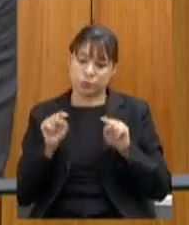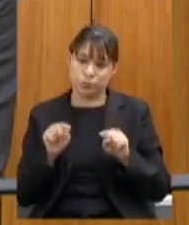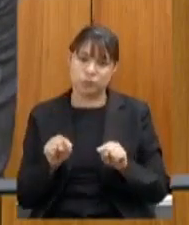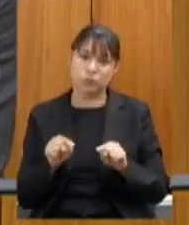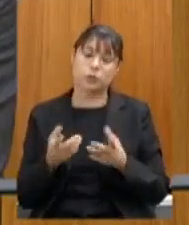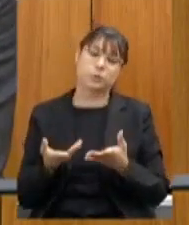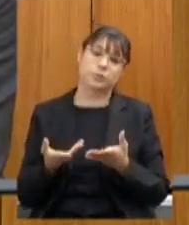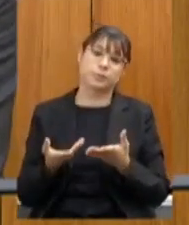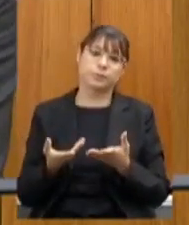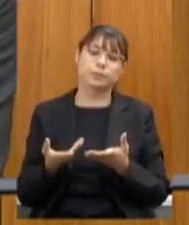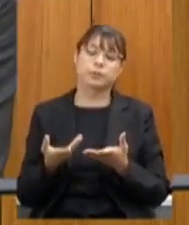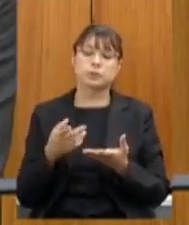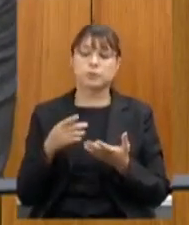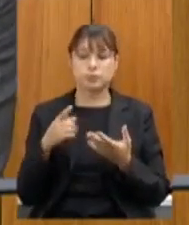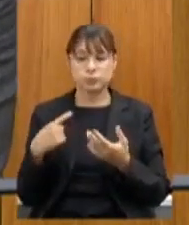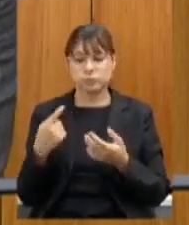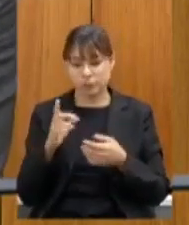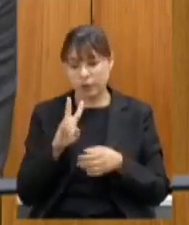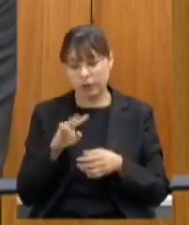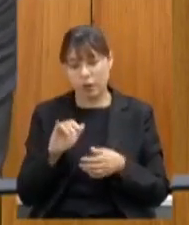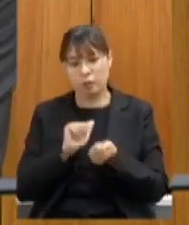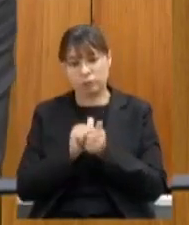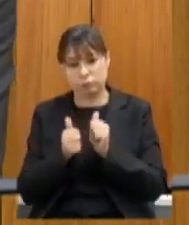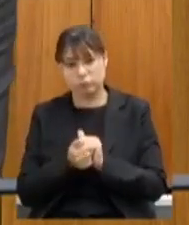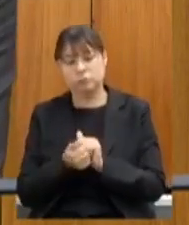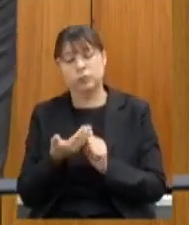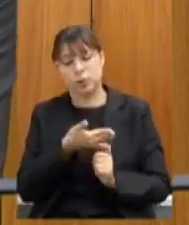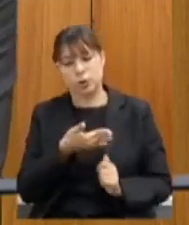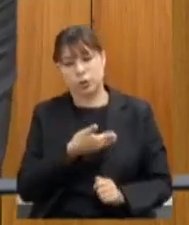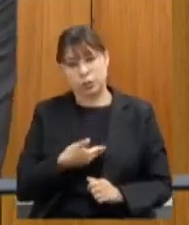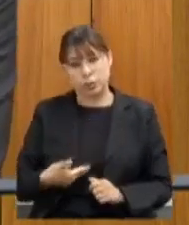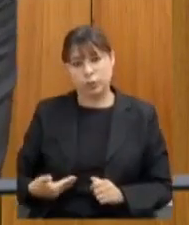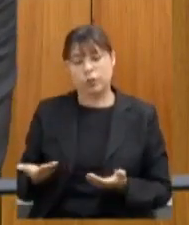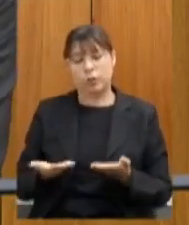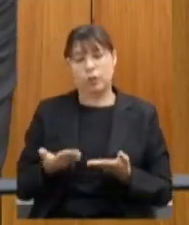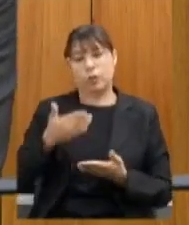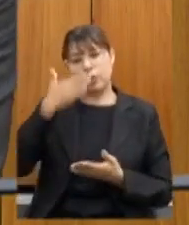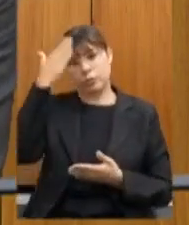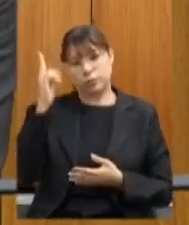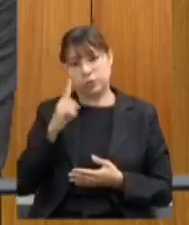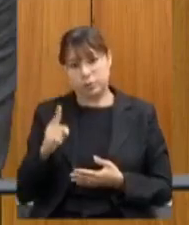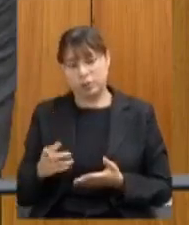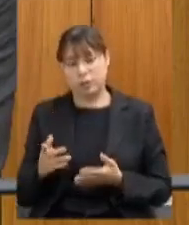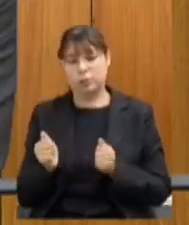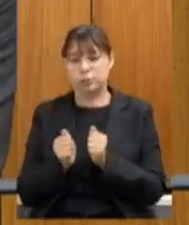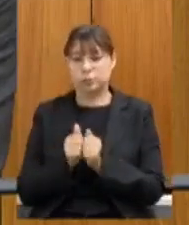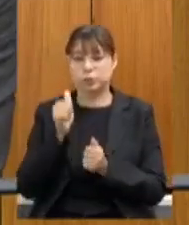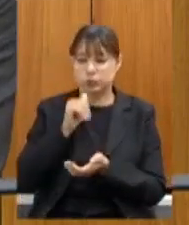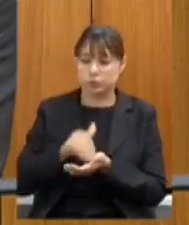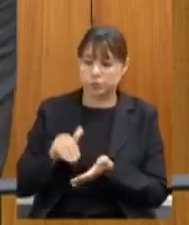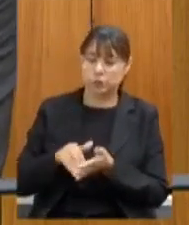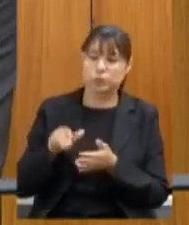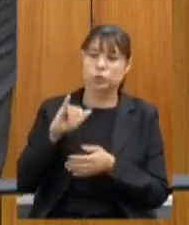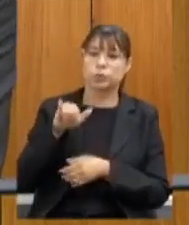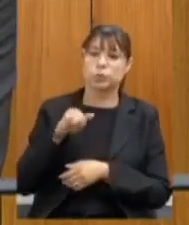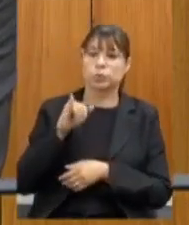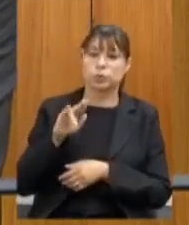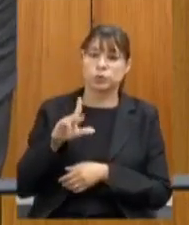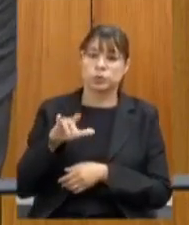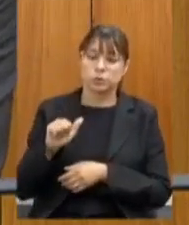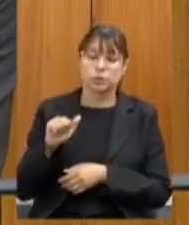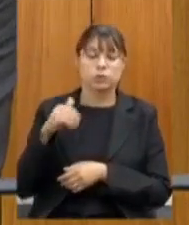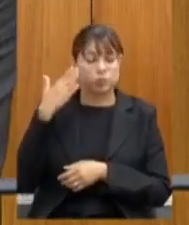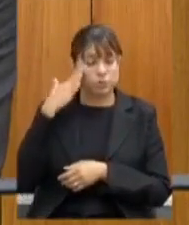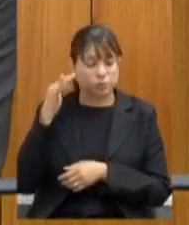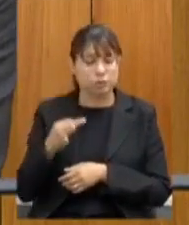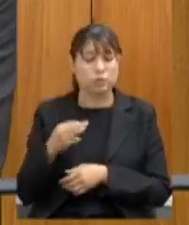isso está sendo adequado então o governo do atual governador Zema com a secretária Júlia tem pautado pela